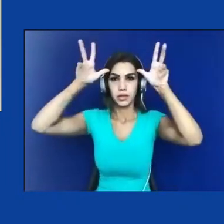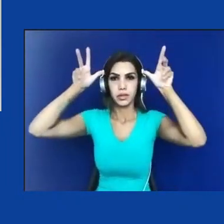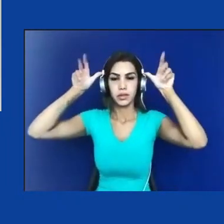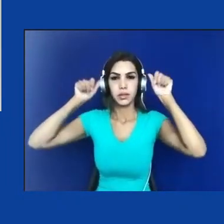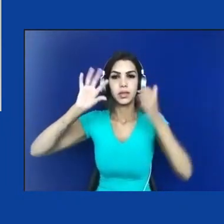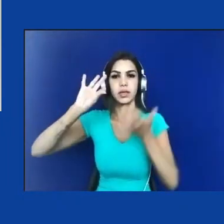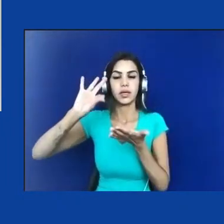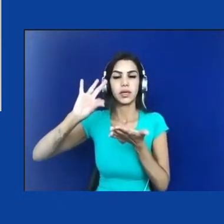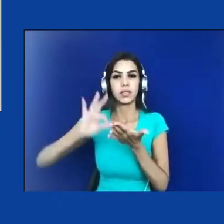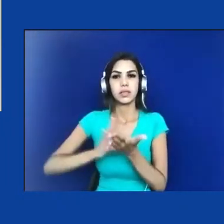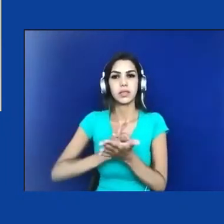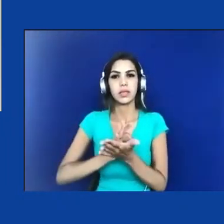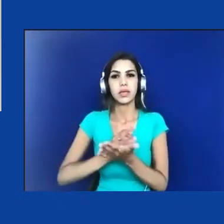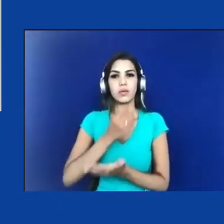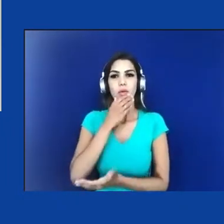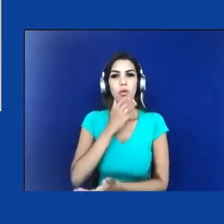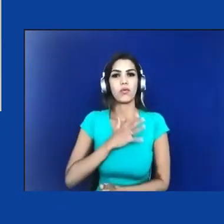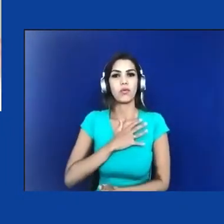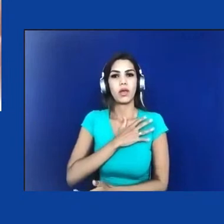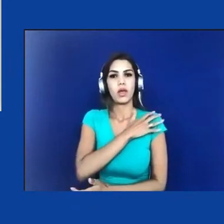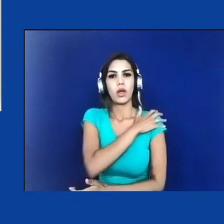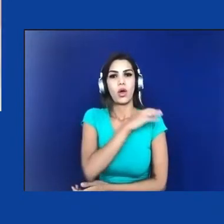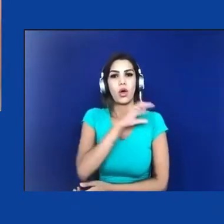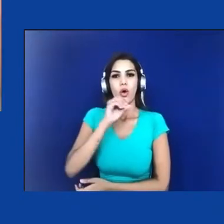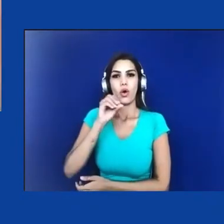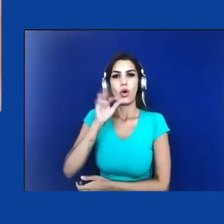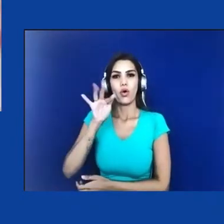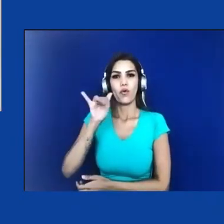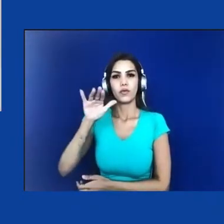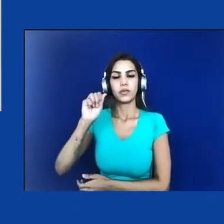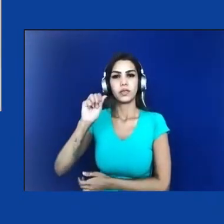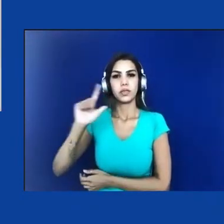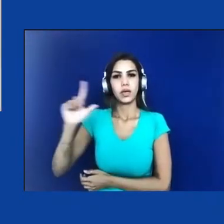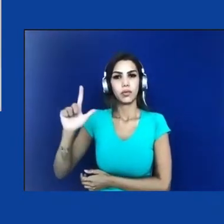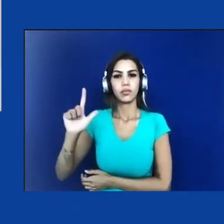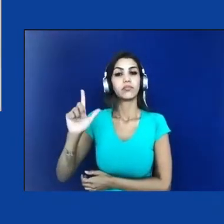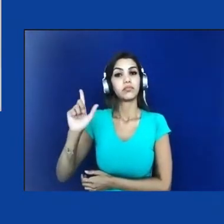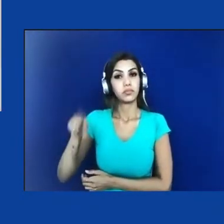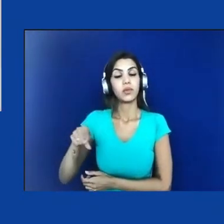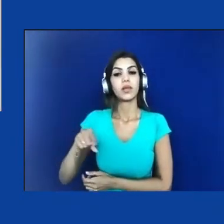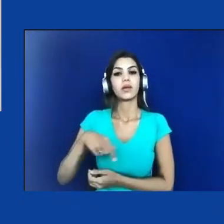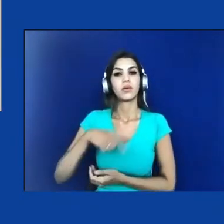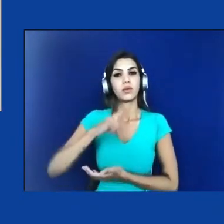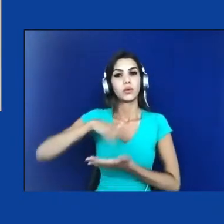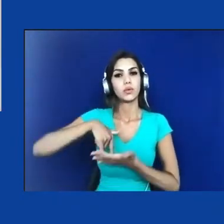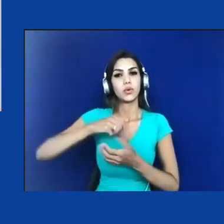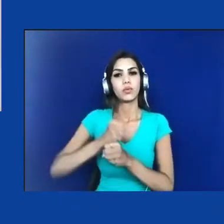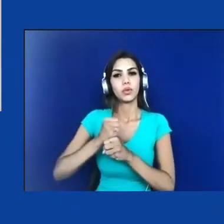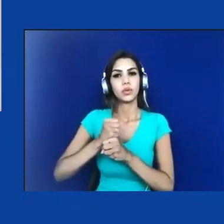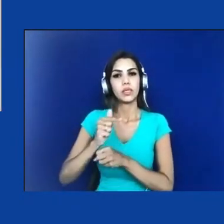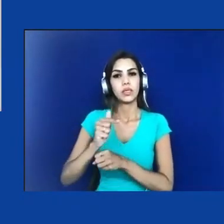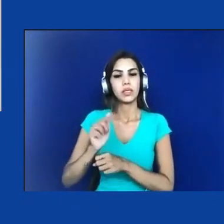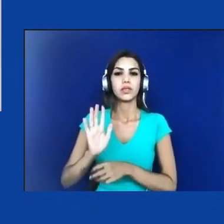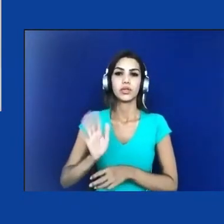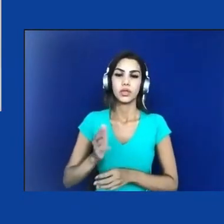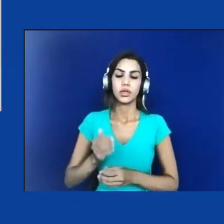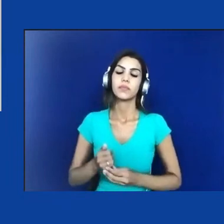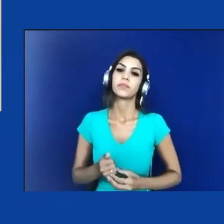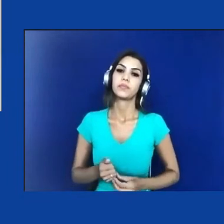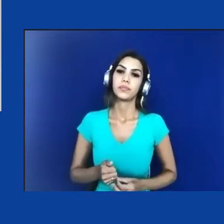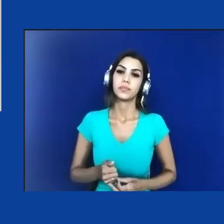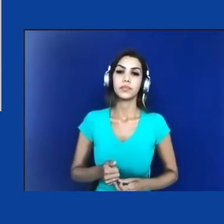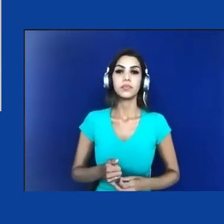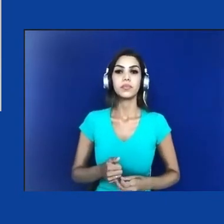Marques de Santa Rosa. Então nós estamos falando de um documento que tem aí uns sete anos, mas que, de certa maneira,